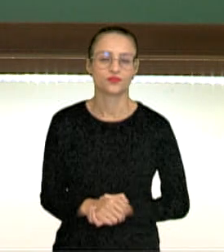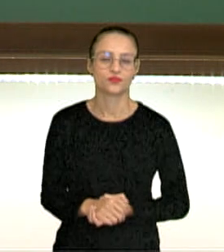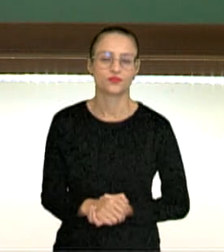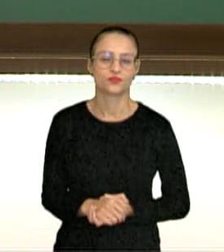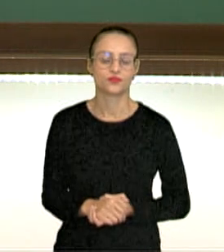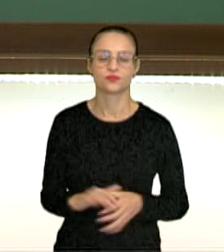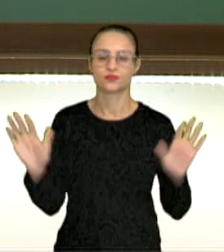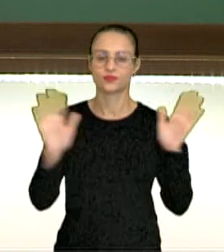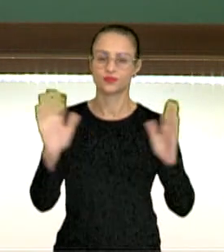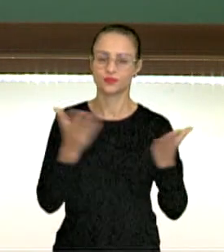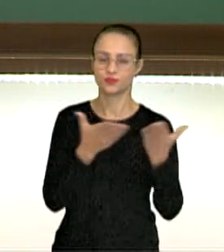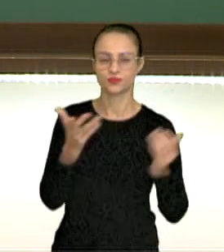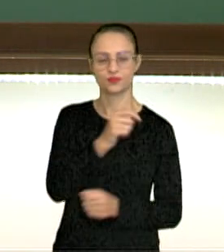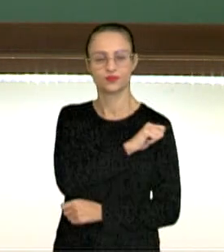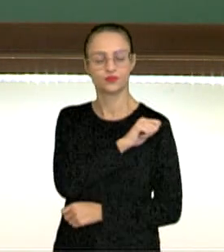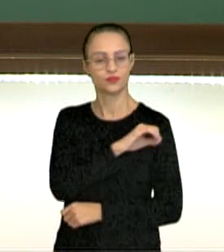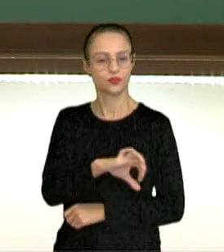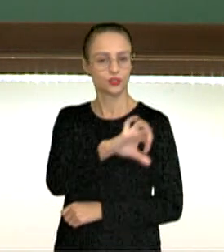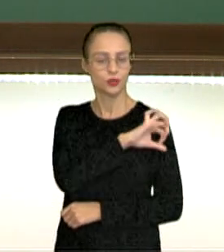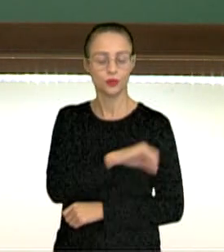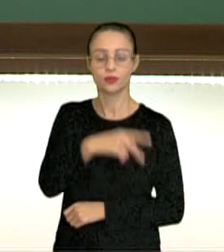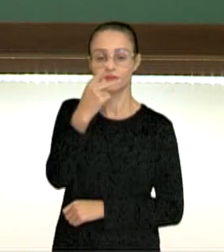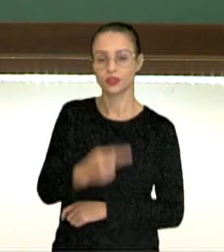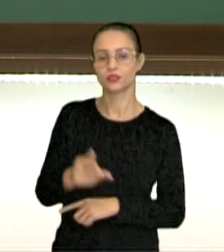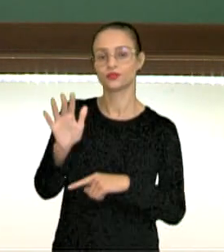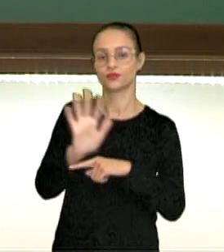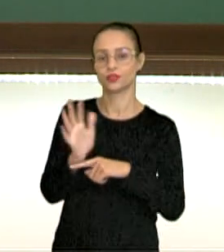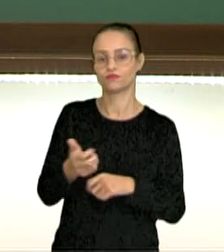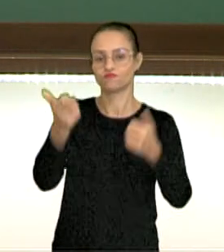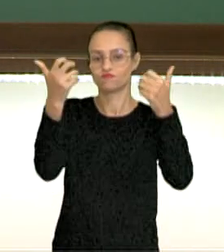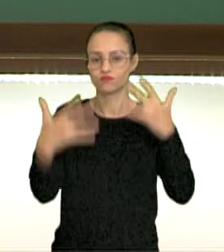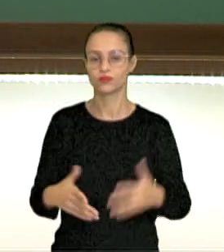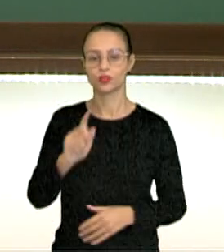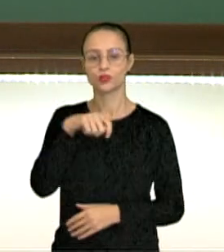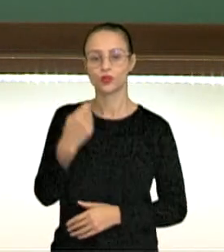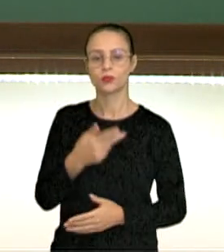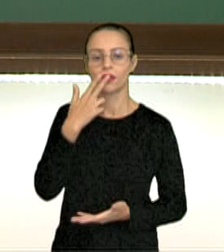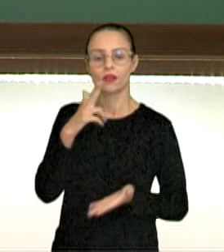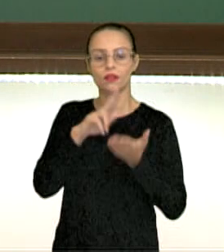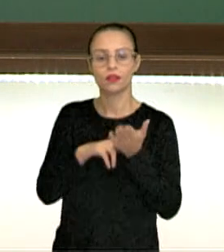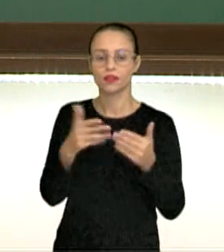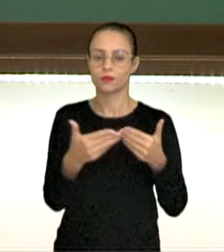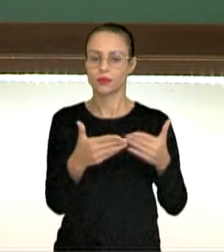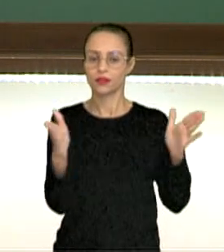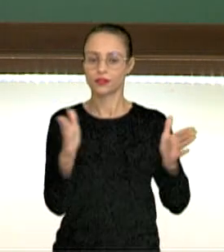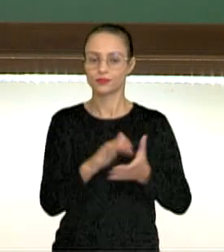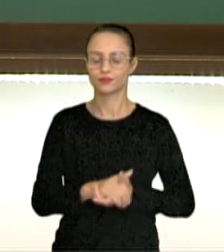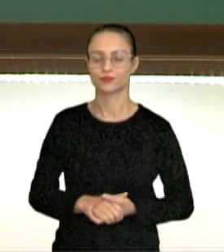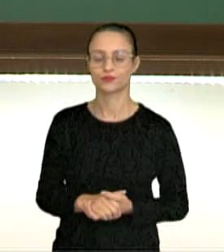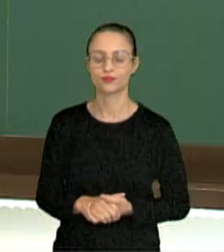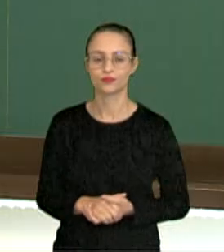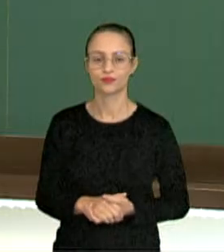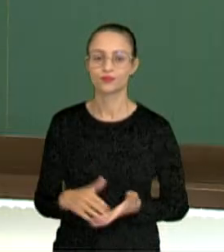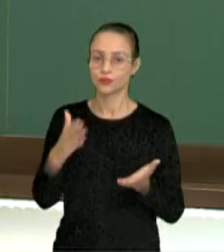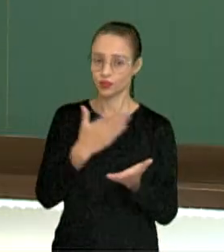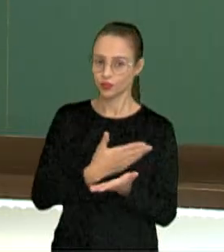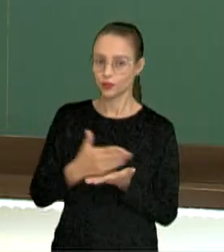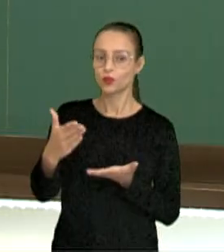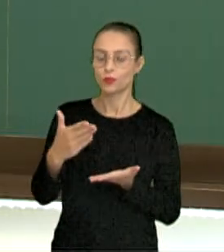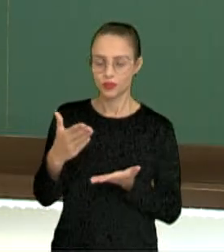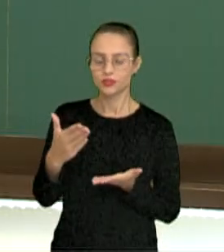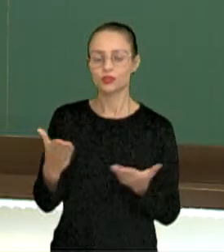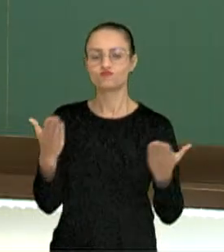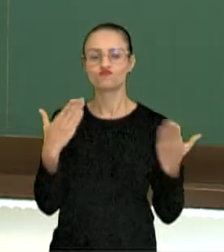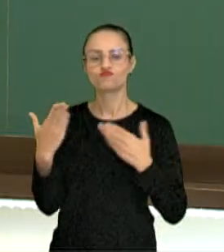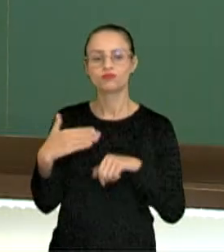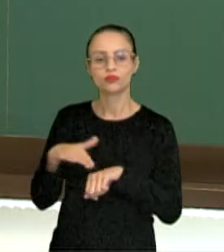Olá, estudantes do nono ano! Neste vídeo vamos falar sobre carta aberta. E começando a nossa